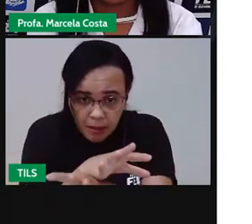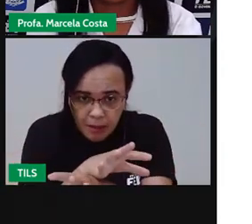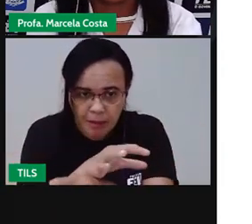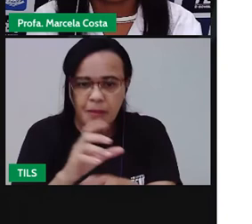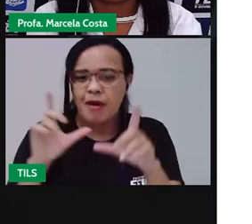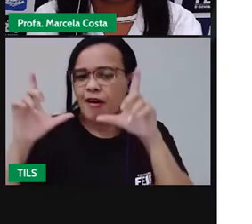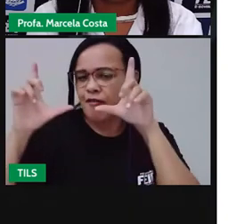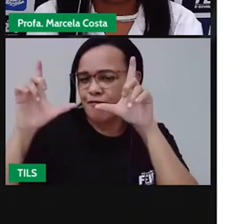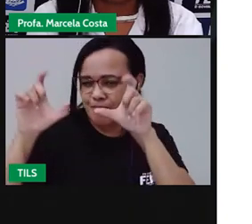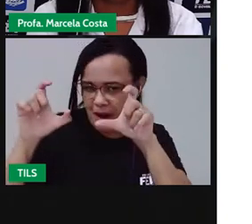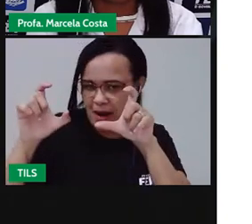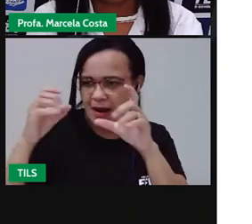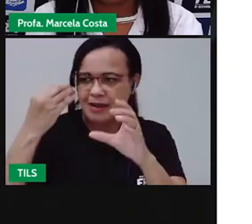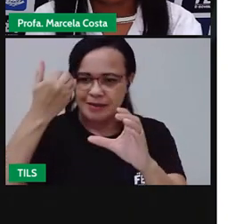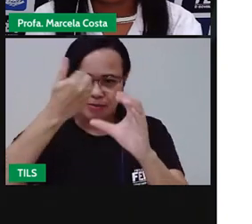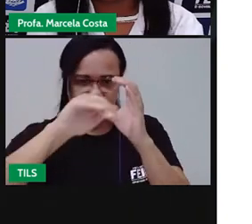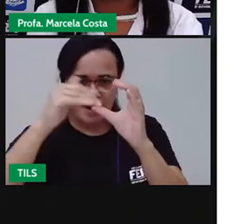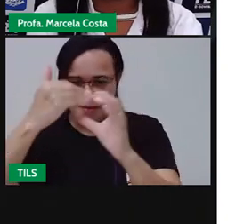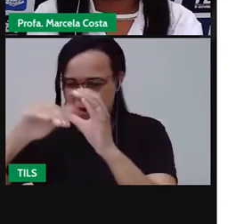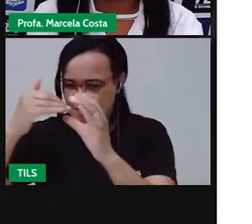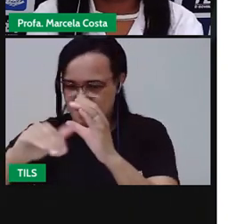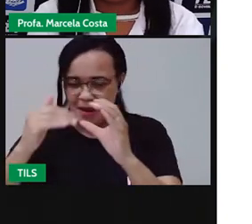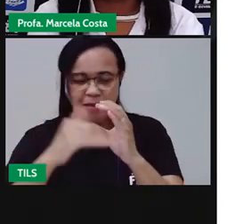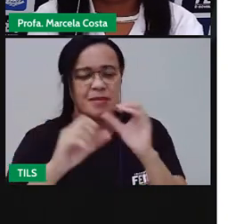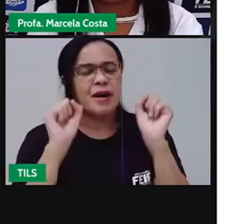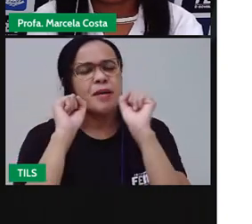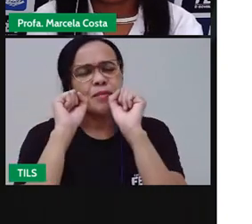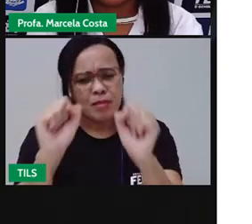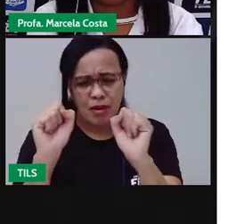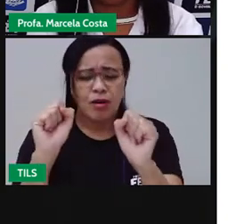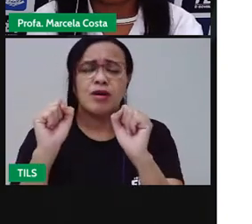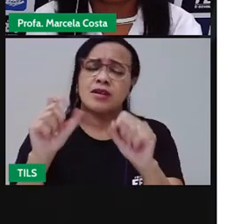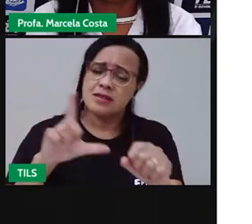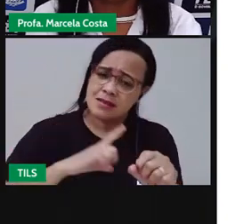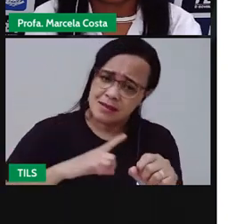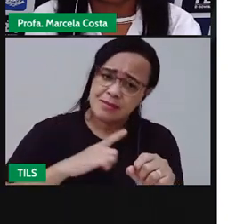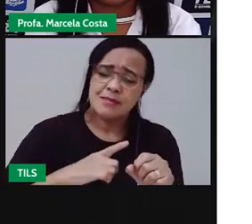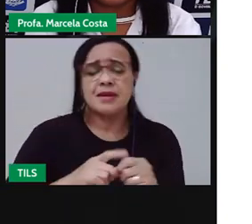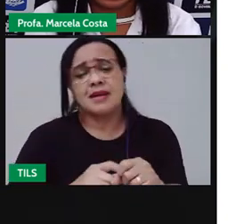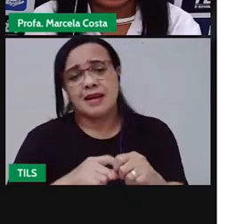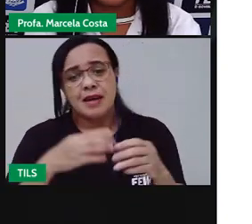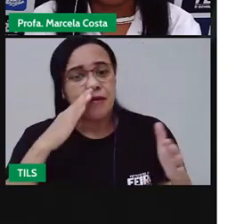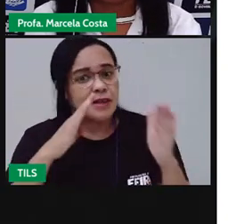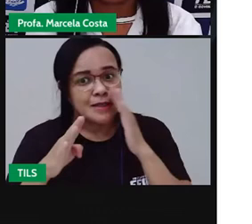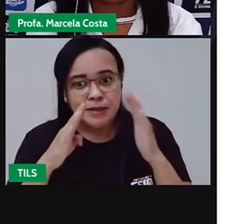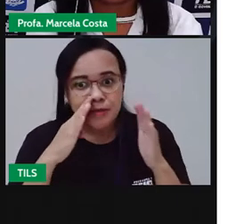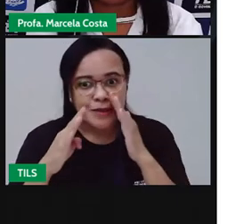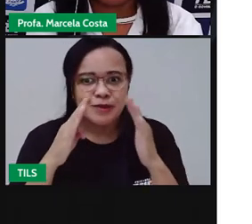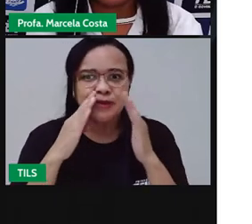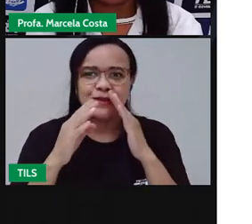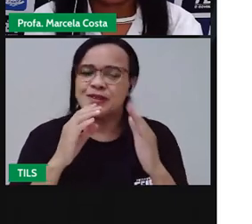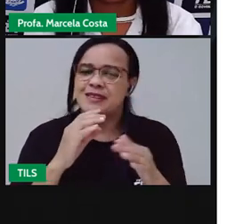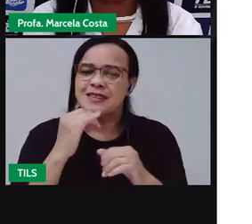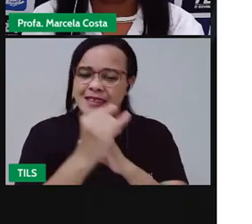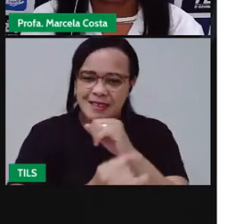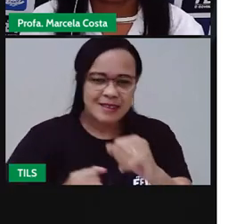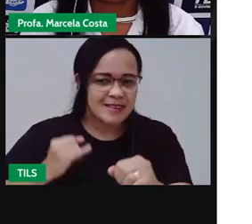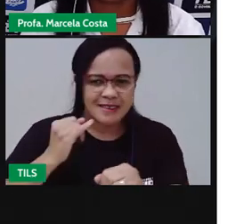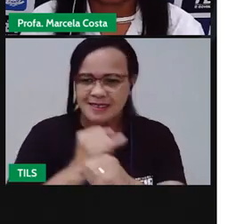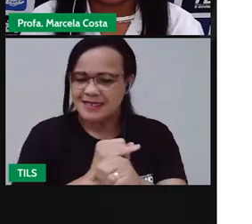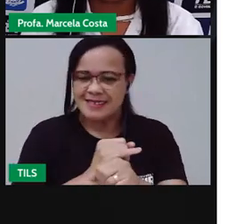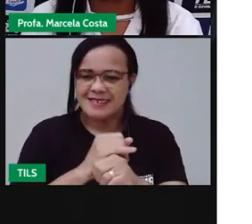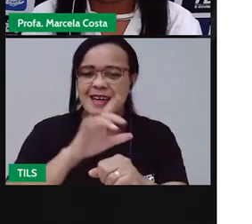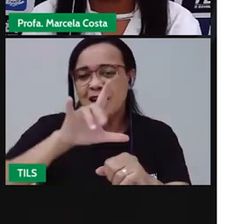professora da sua escola. E também compartilha nas redes sociais, marcando o arroba Seduc FSA. Para a gente saber que você está